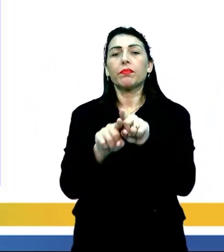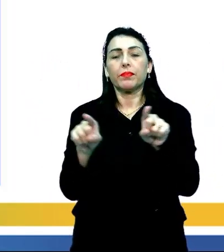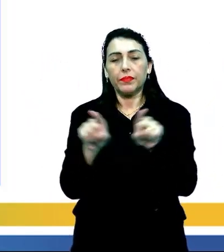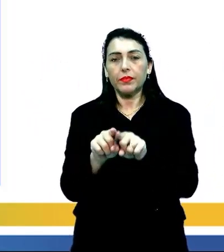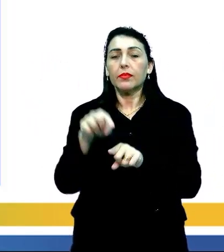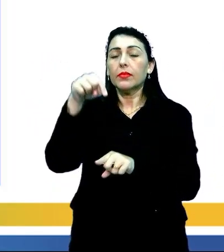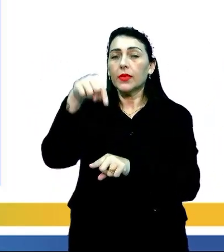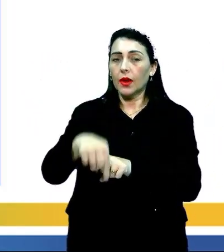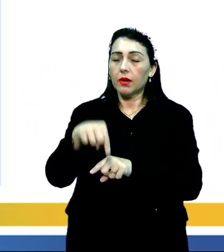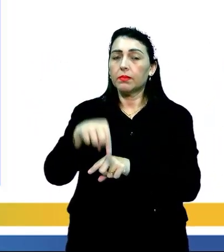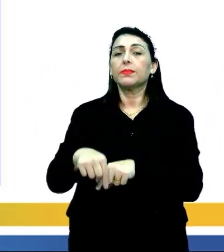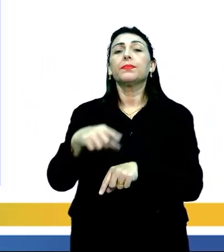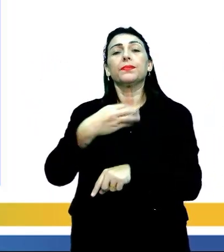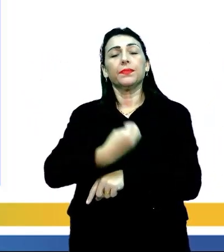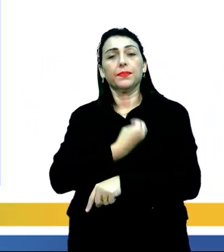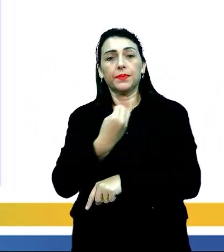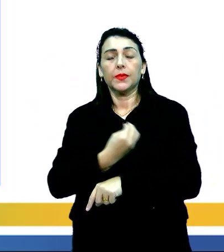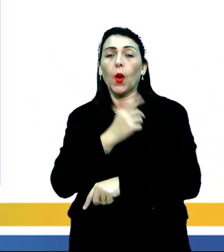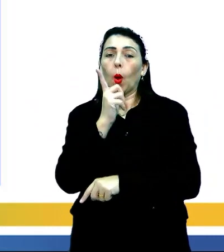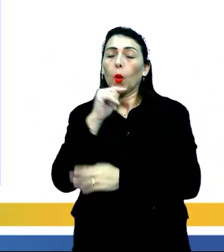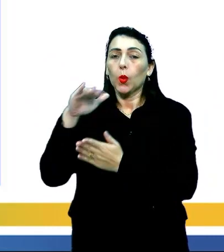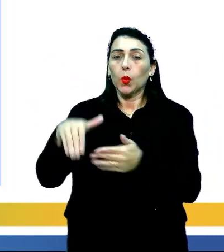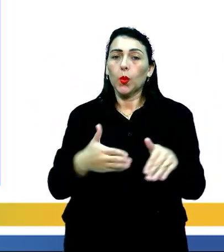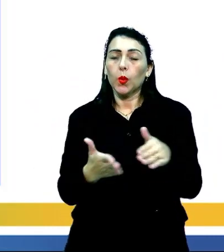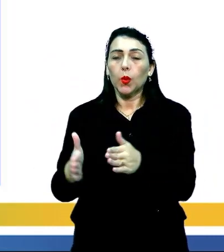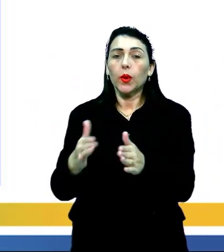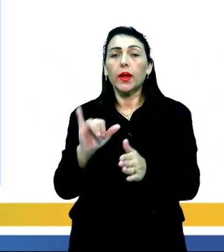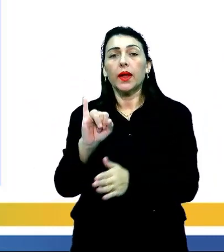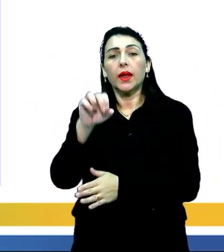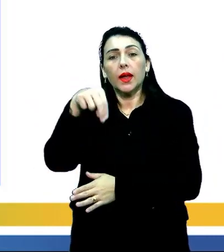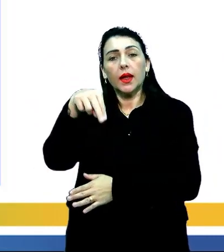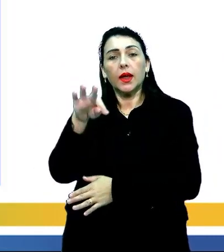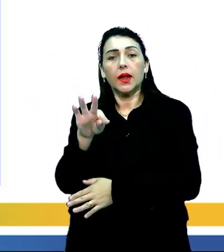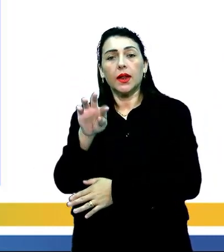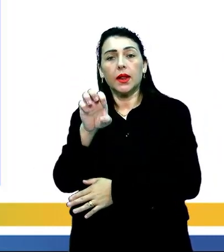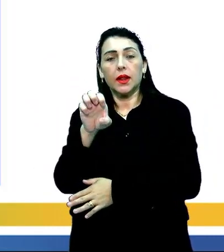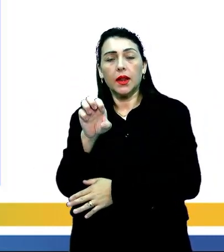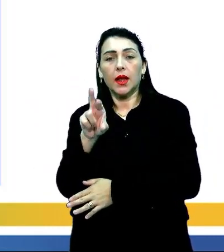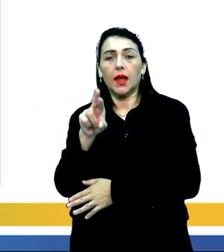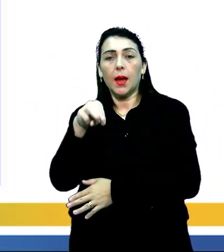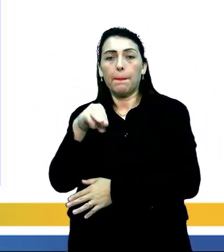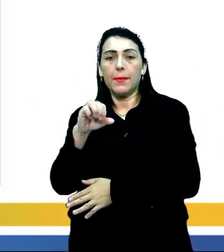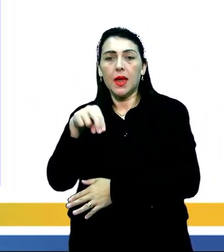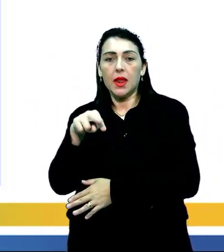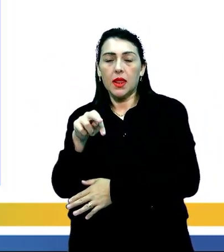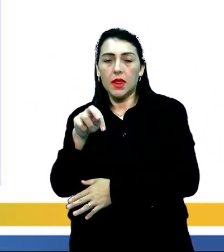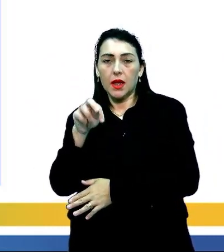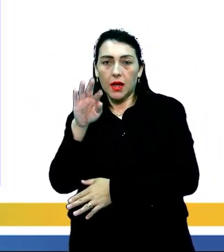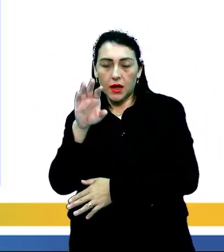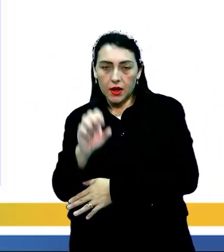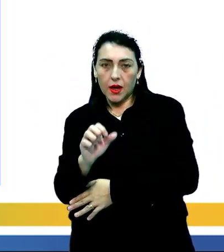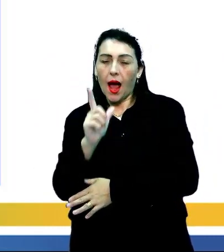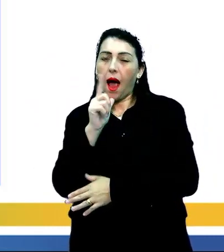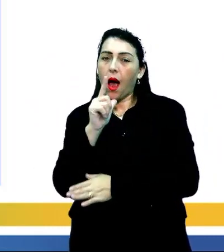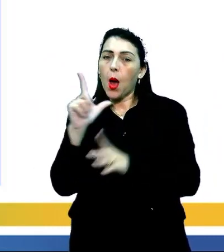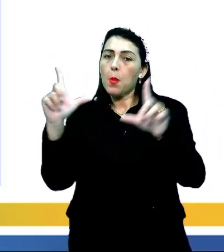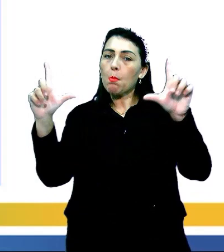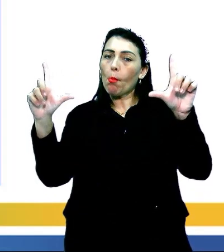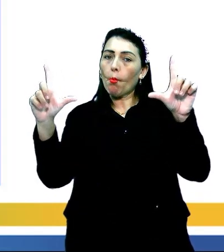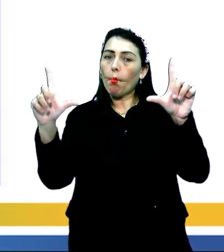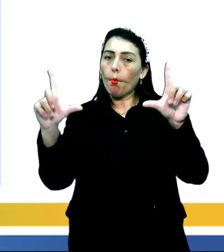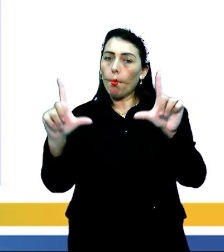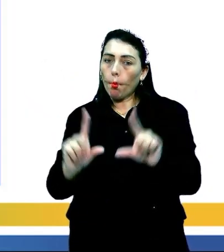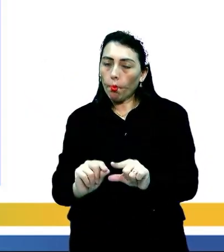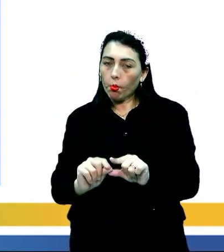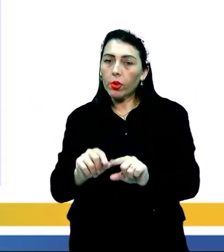a gente tem a presença dos rios chamados de intermitentes, ou seja, são aqueles cursos de água que geralmente secam no período